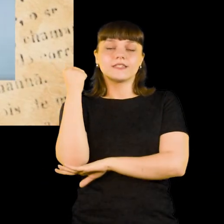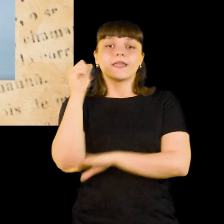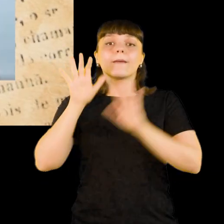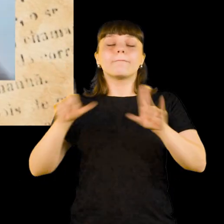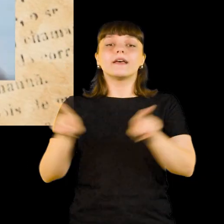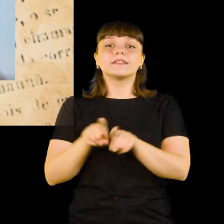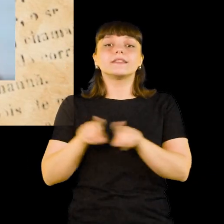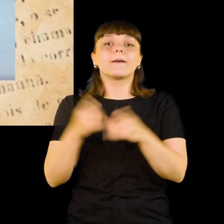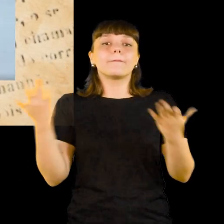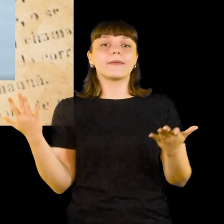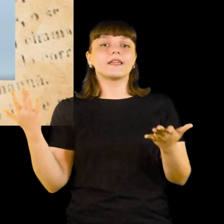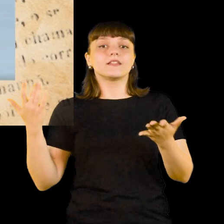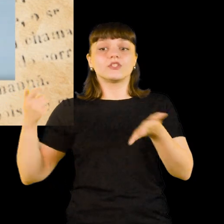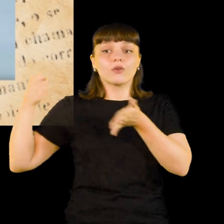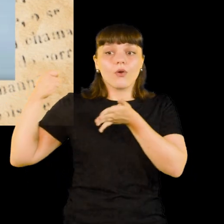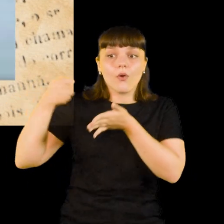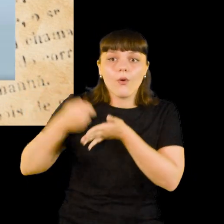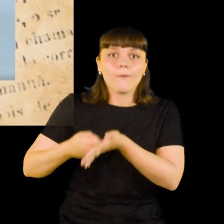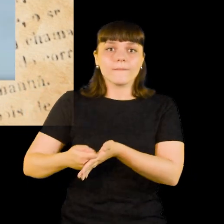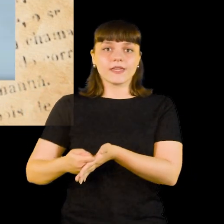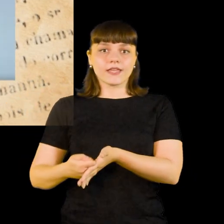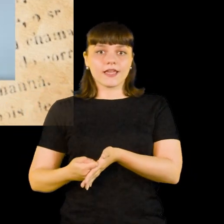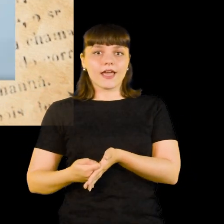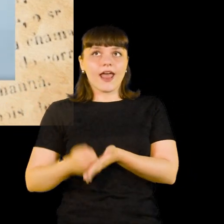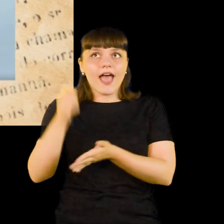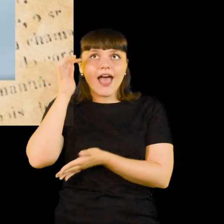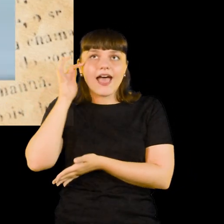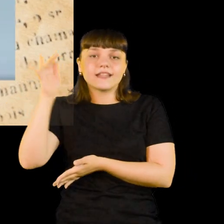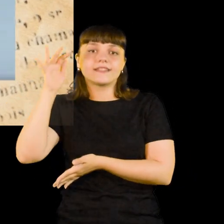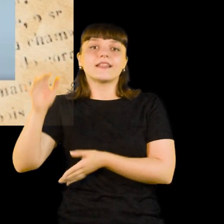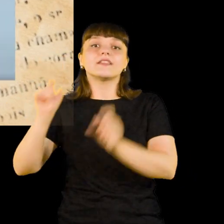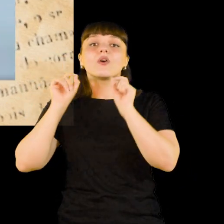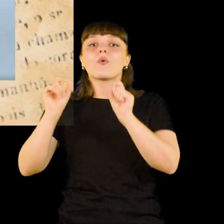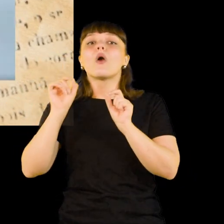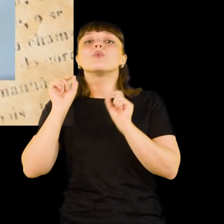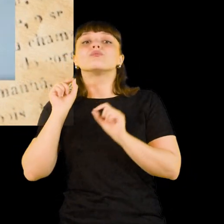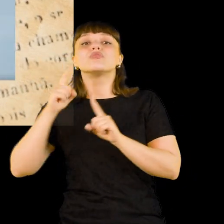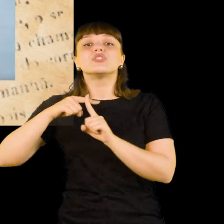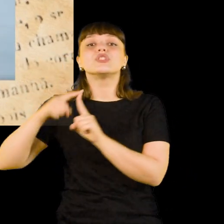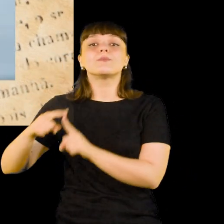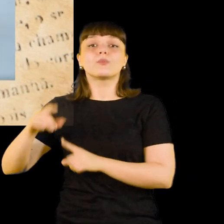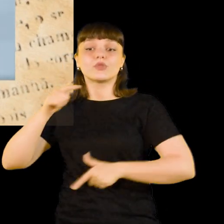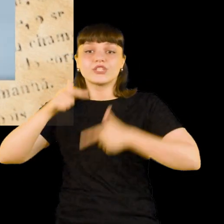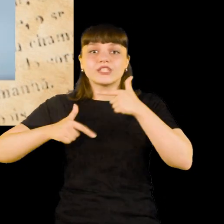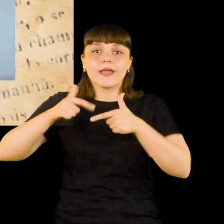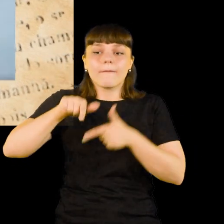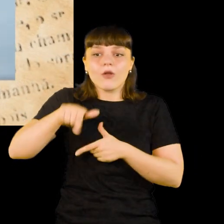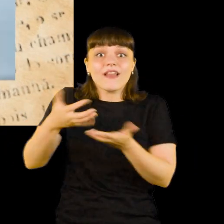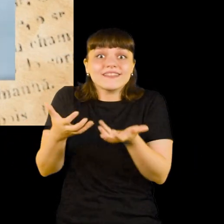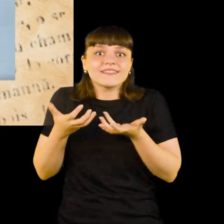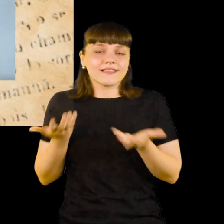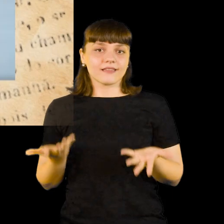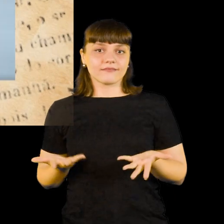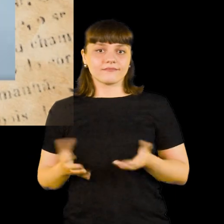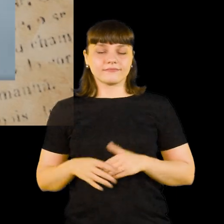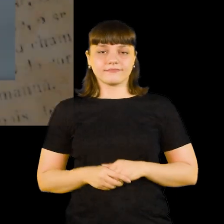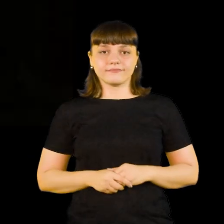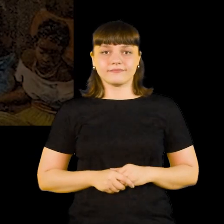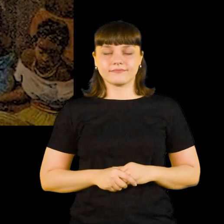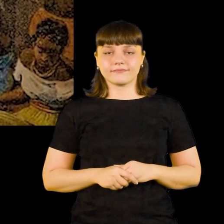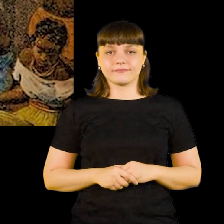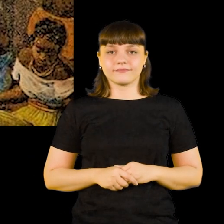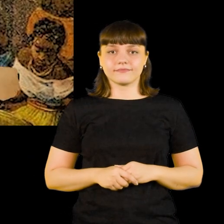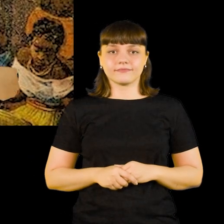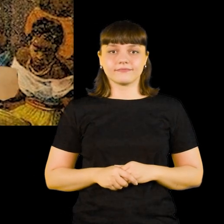resistir, mas de impor as noções que elas tinham sobre qual era o tipo de trabalho ao que elas queriam ser submetidas.